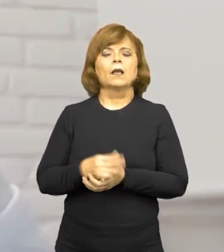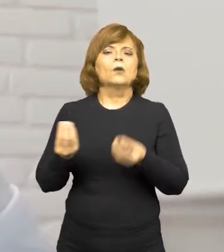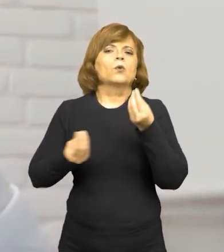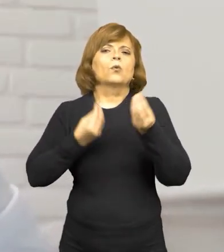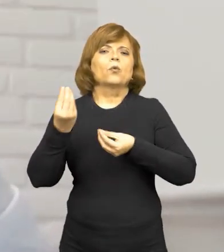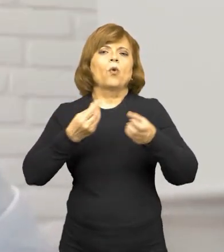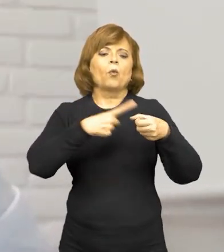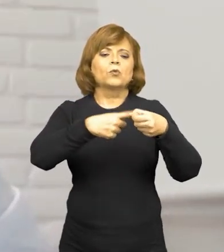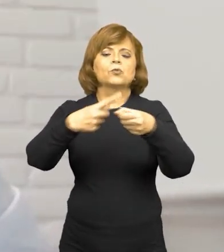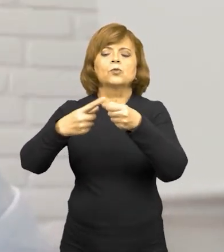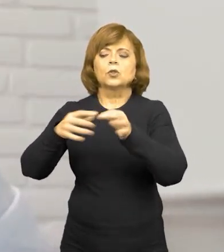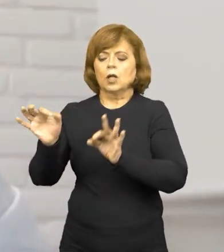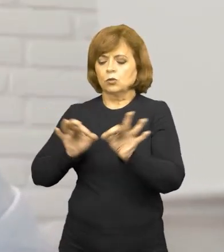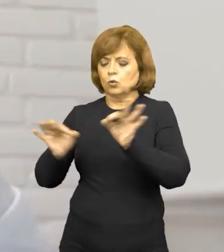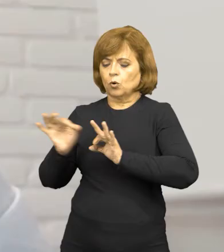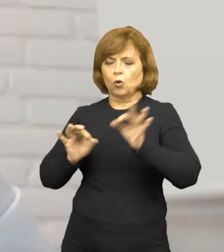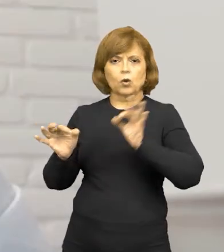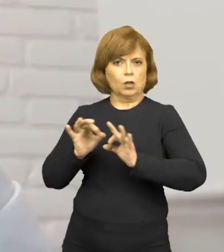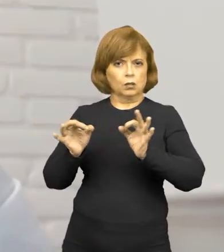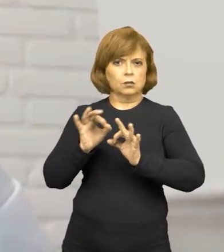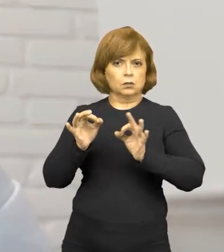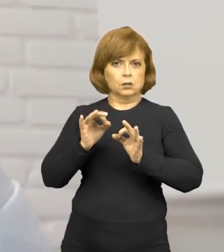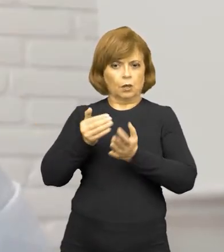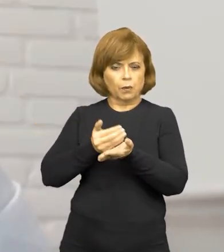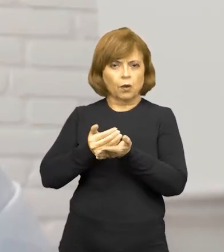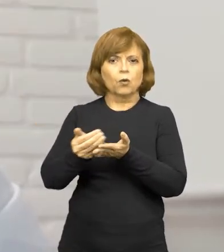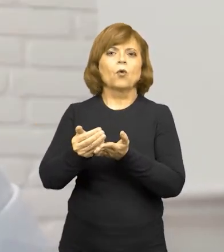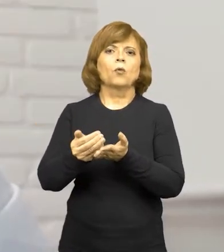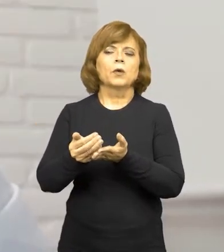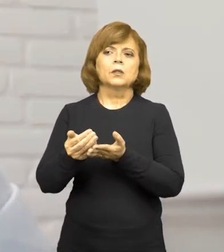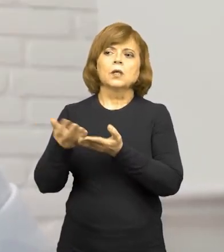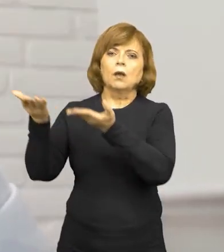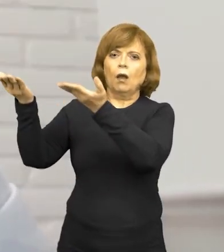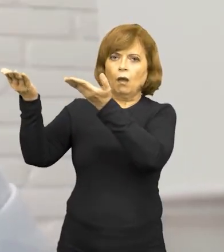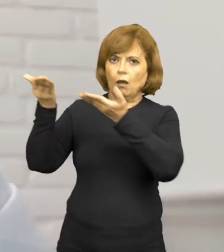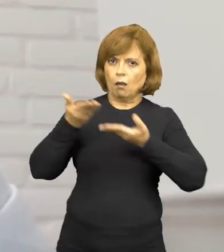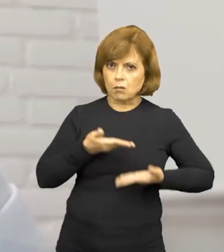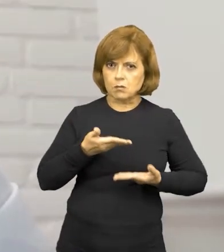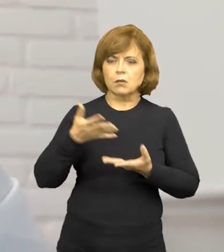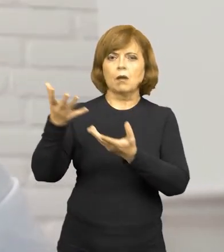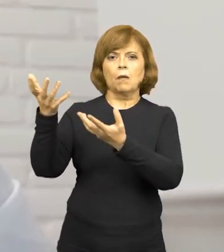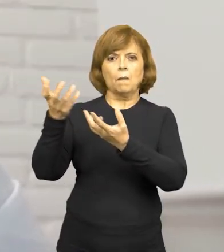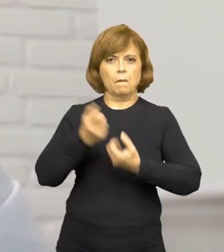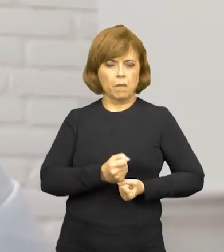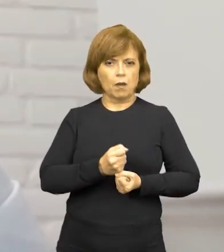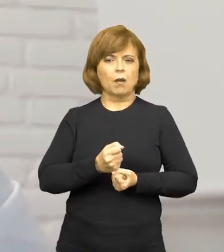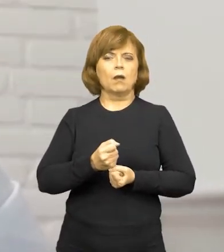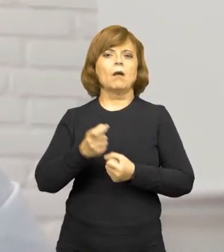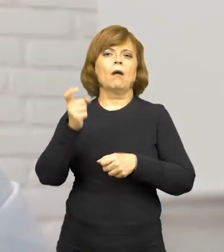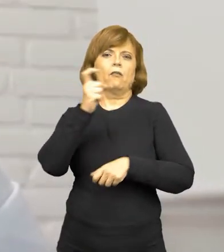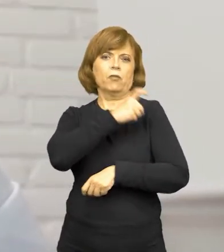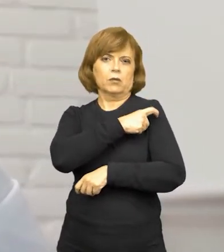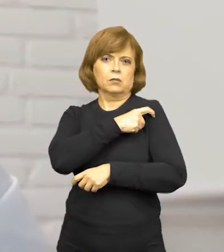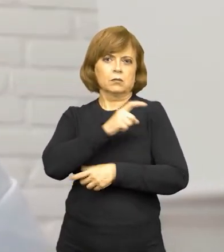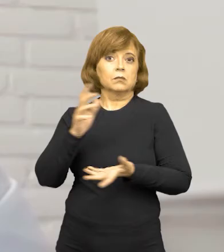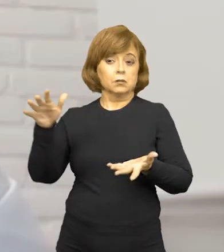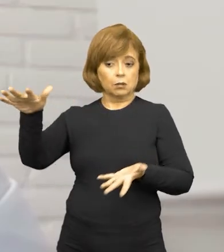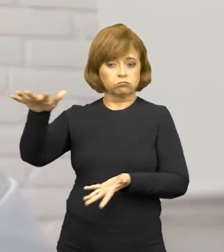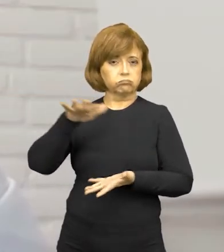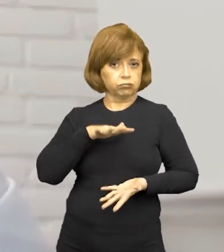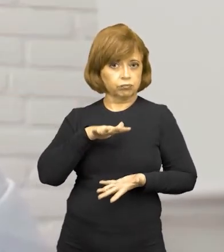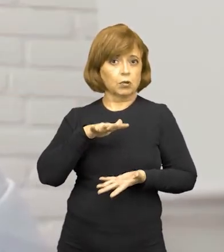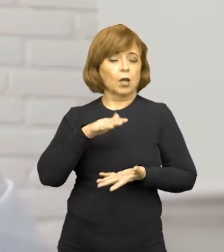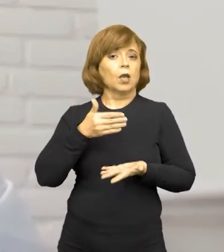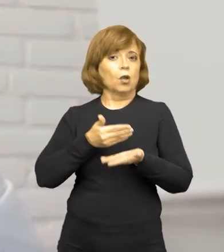como os municípios estão se preparando e se organizando para conseguir receber as doses da vacina e levá-las à população. A